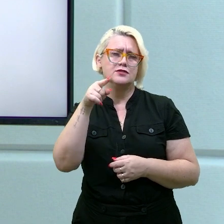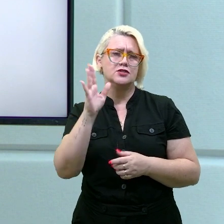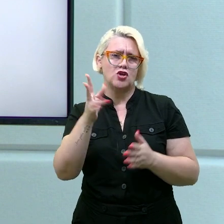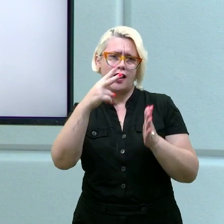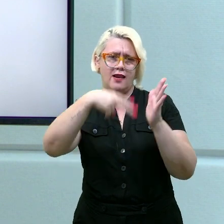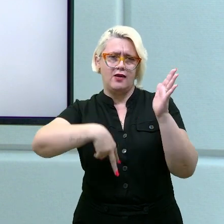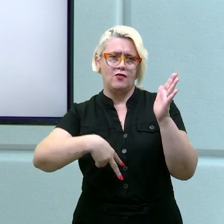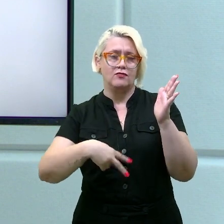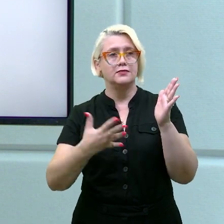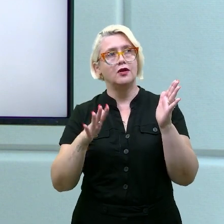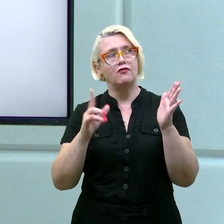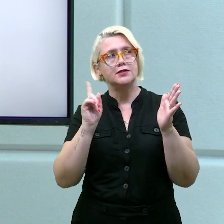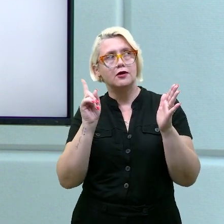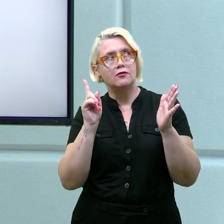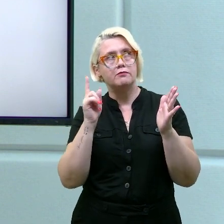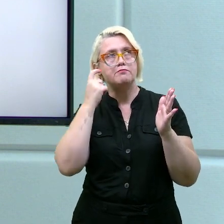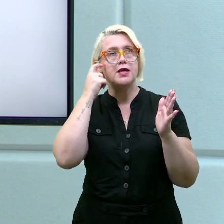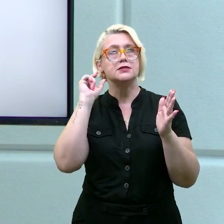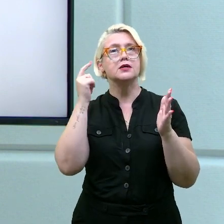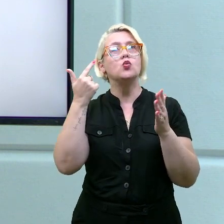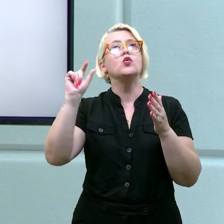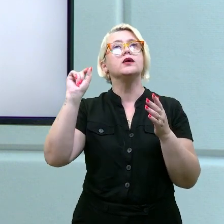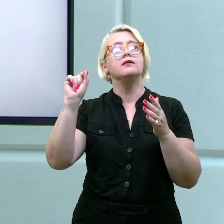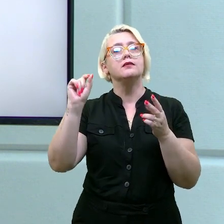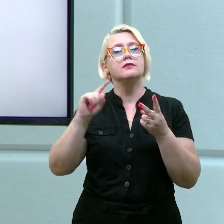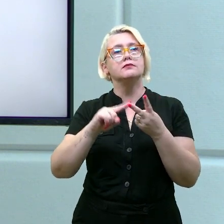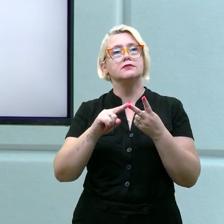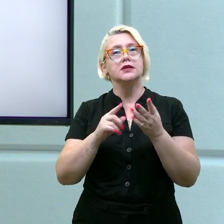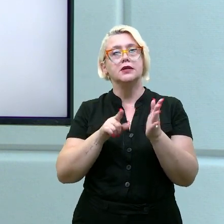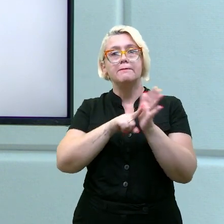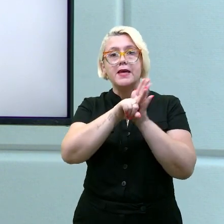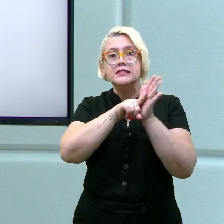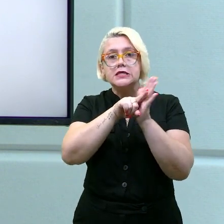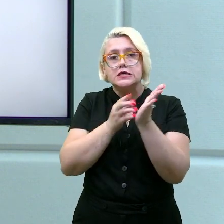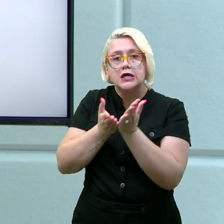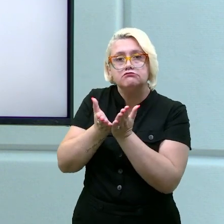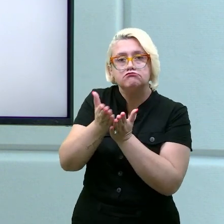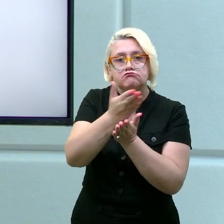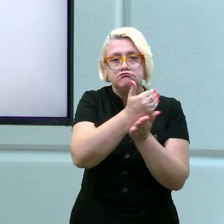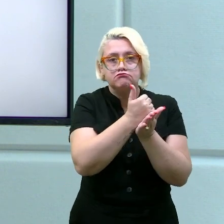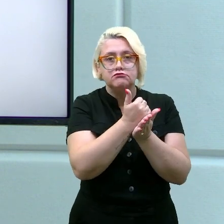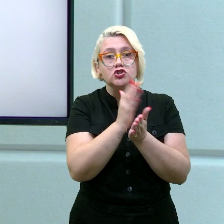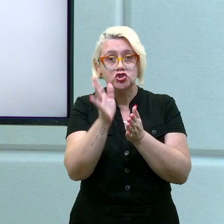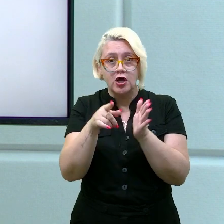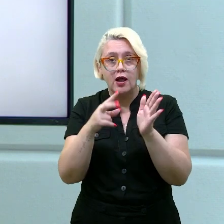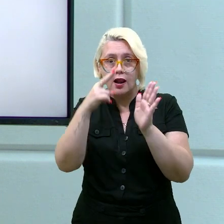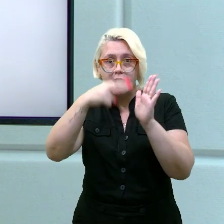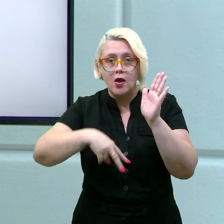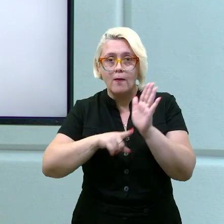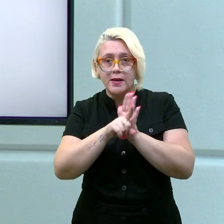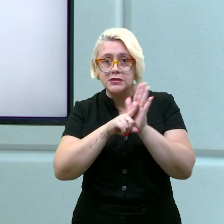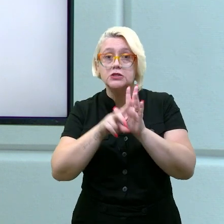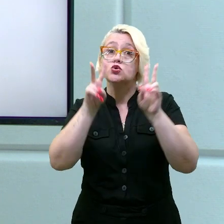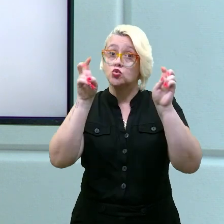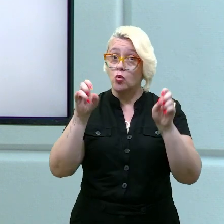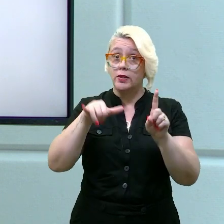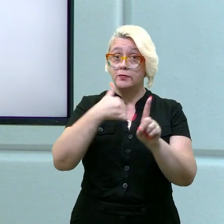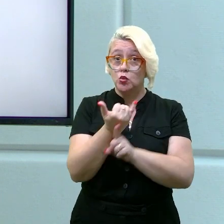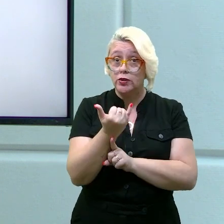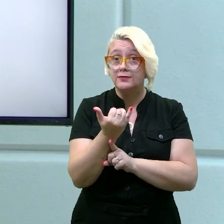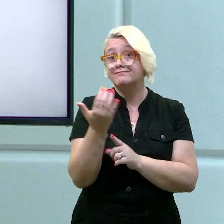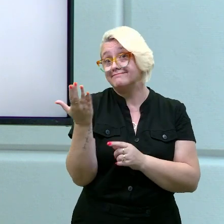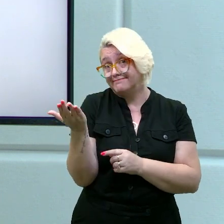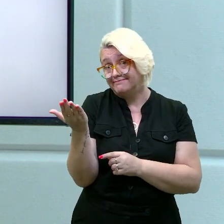Talvez não. Vamos ver o que mais. Dados estatísticos. Talvez você tenha visto alguma pesquisa a esse respeito.